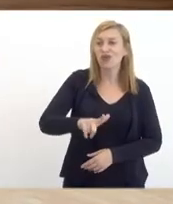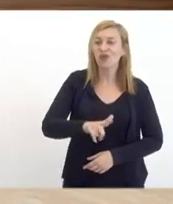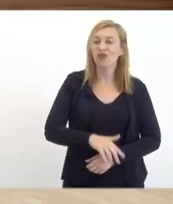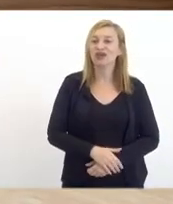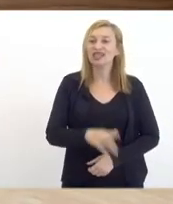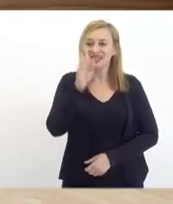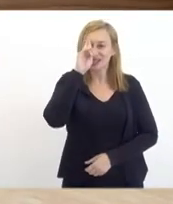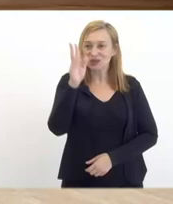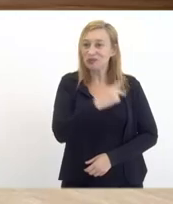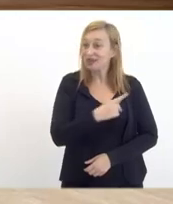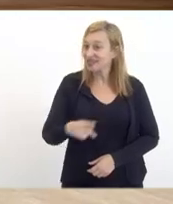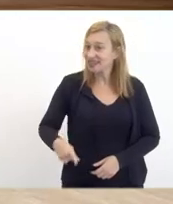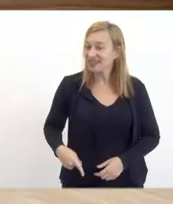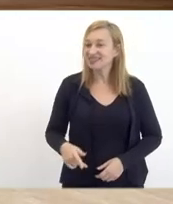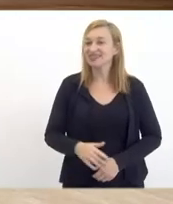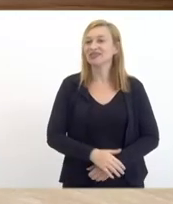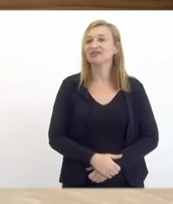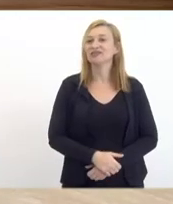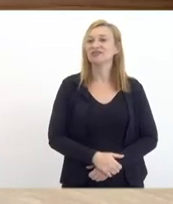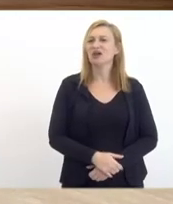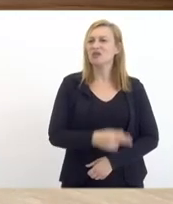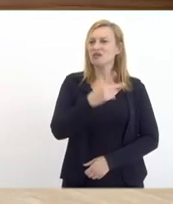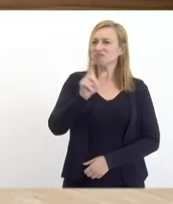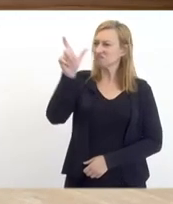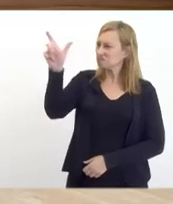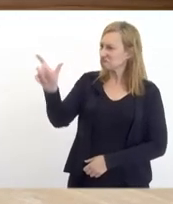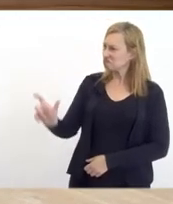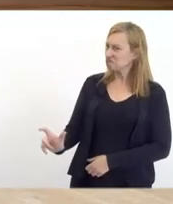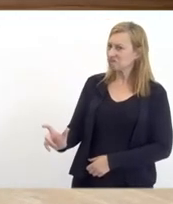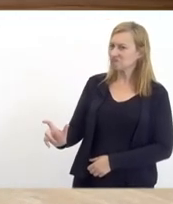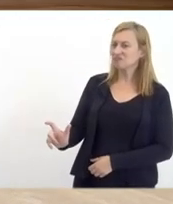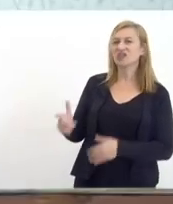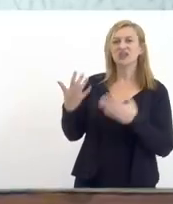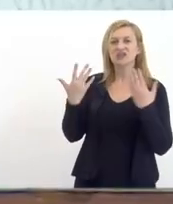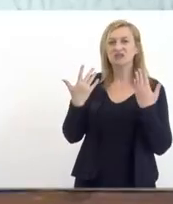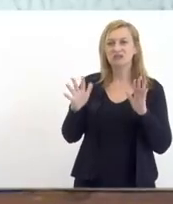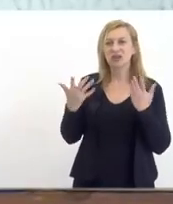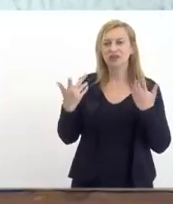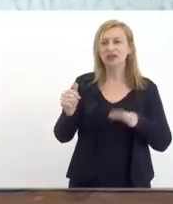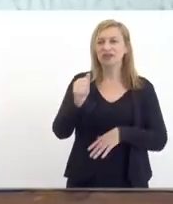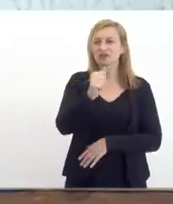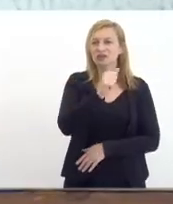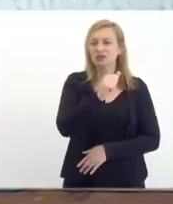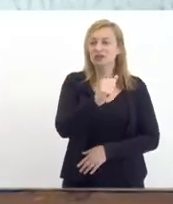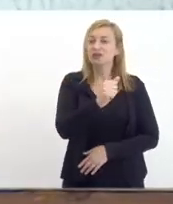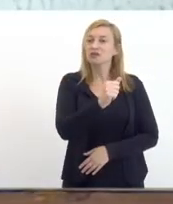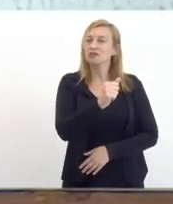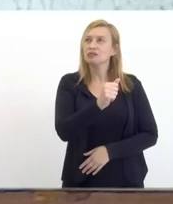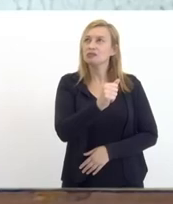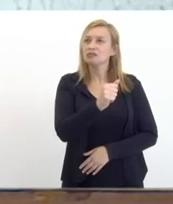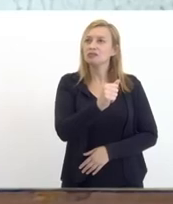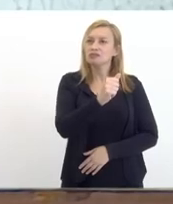senhor presidente na pessoa de vossa excelência cumprimento os prefeitos os vereadores demais